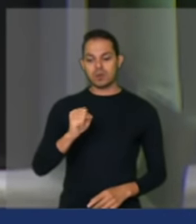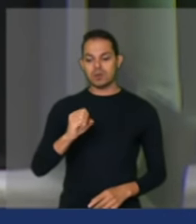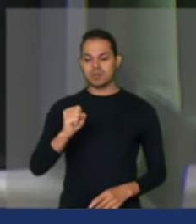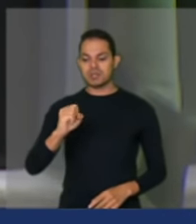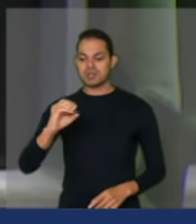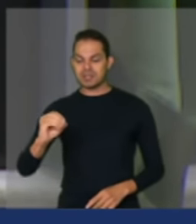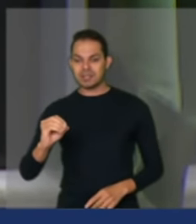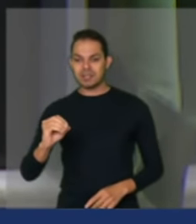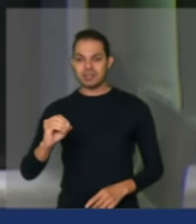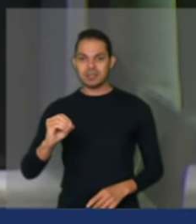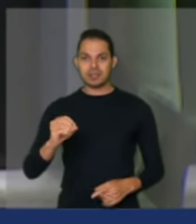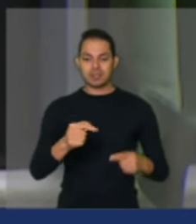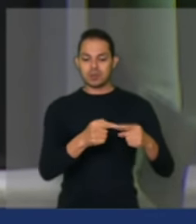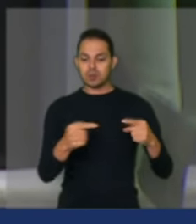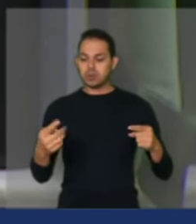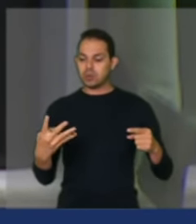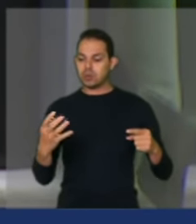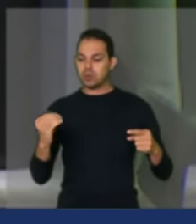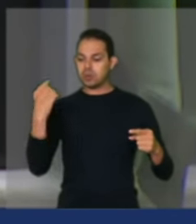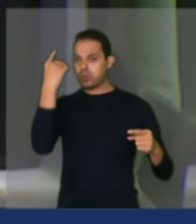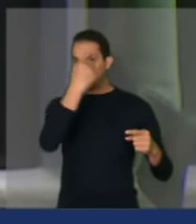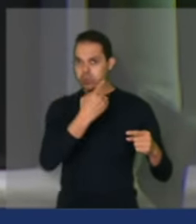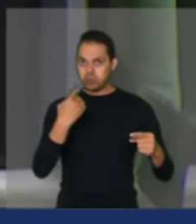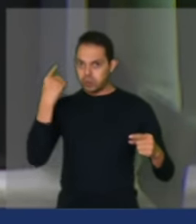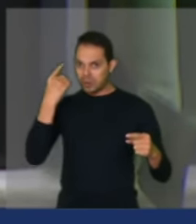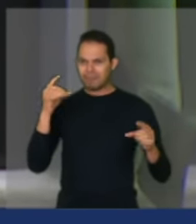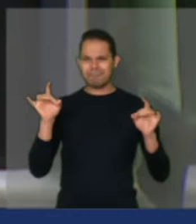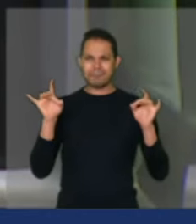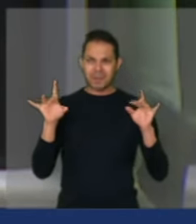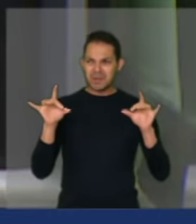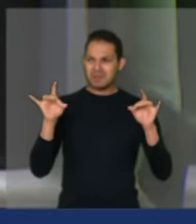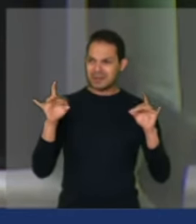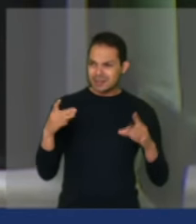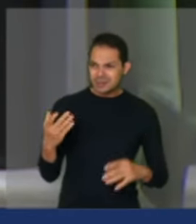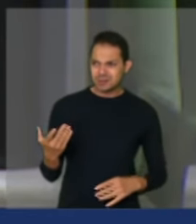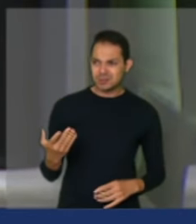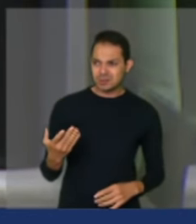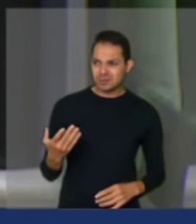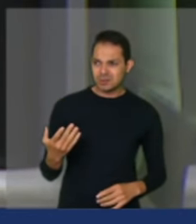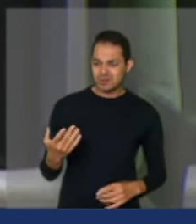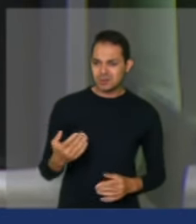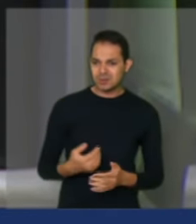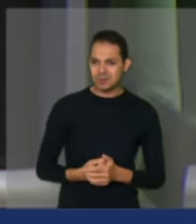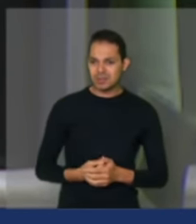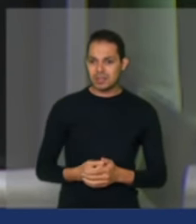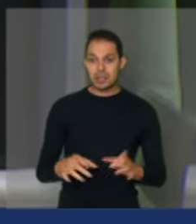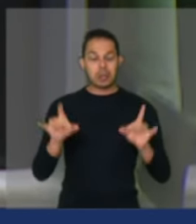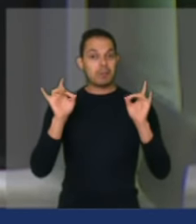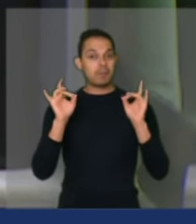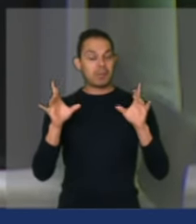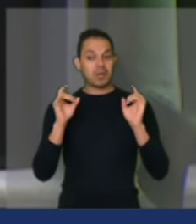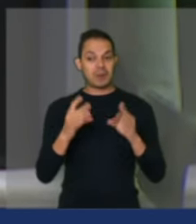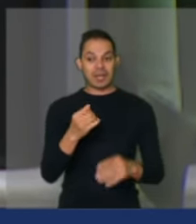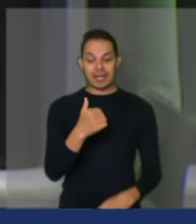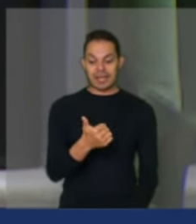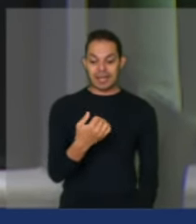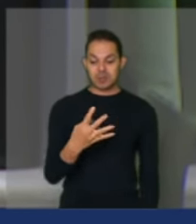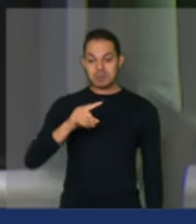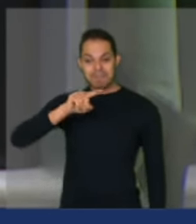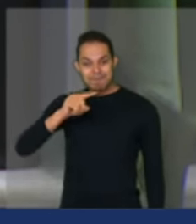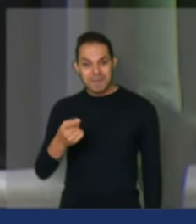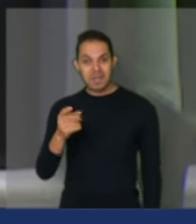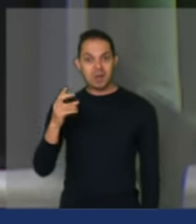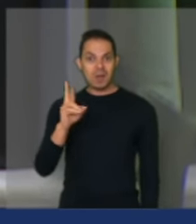40 horas semanais, isso é privilégio, Paulo Guedes? O privilégio é 14 mil reais